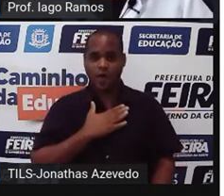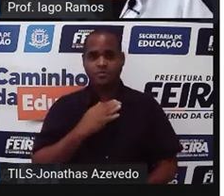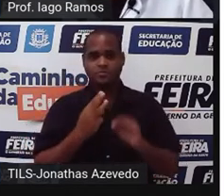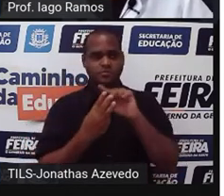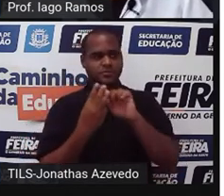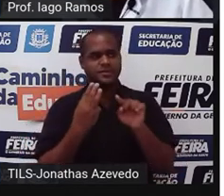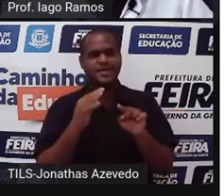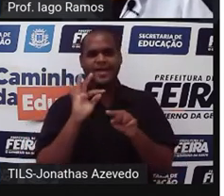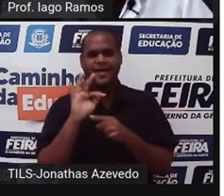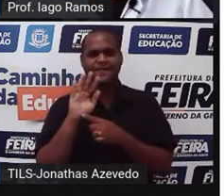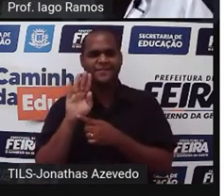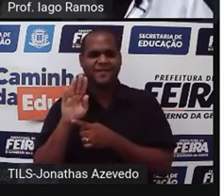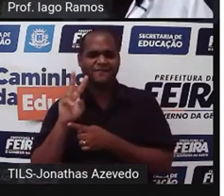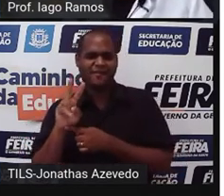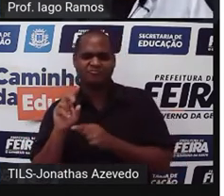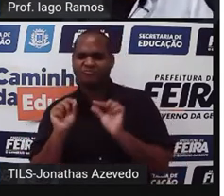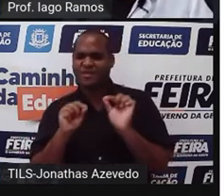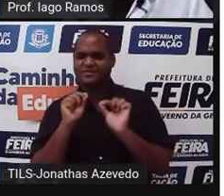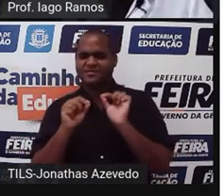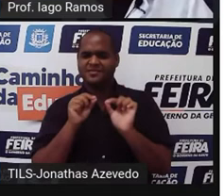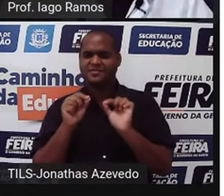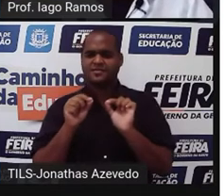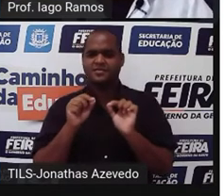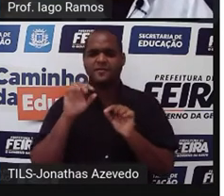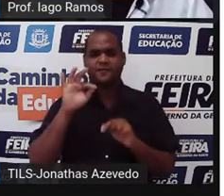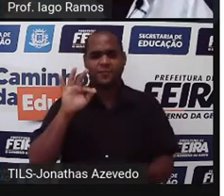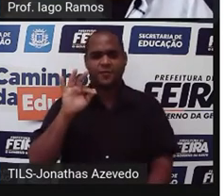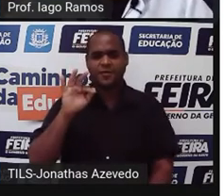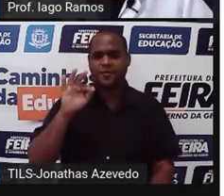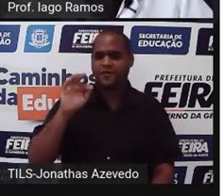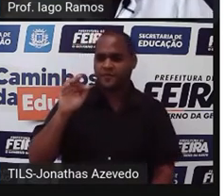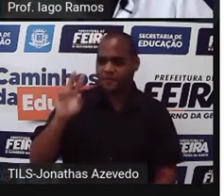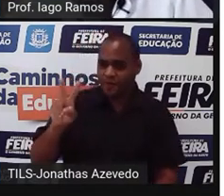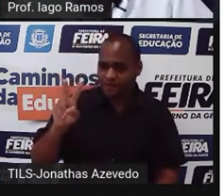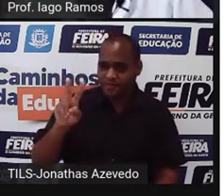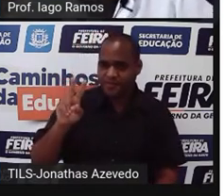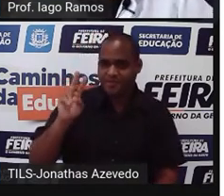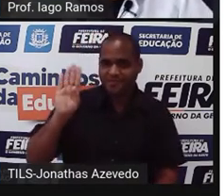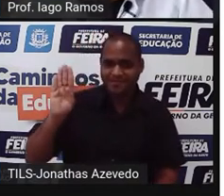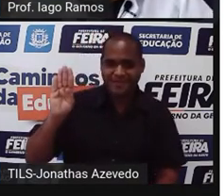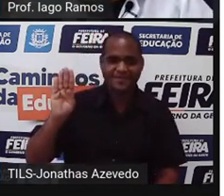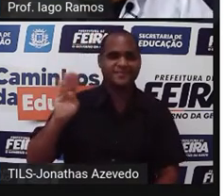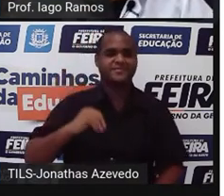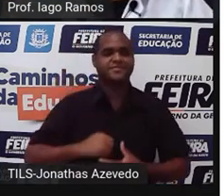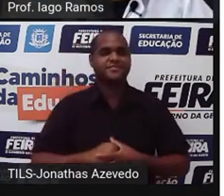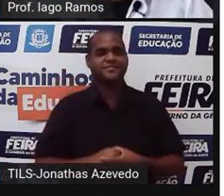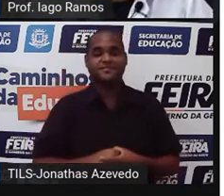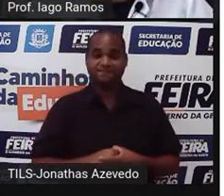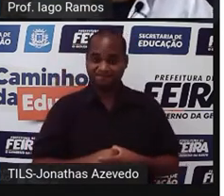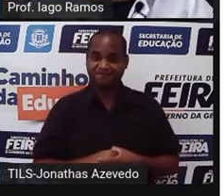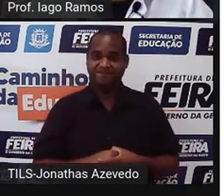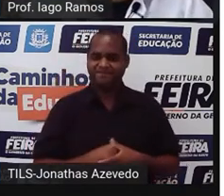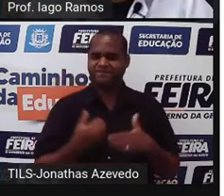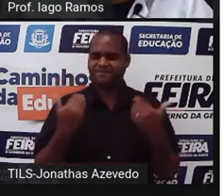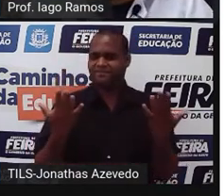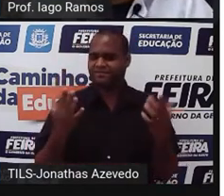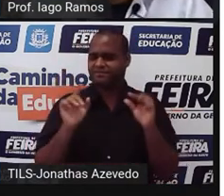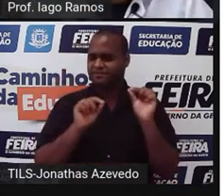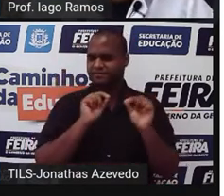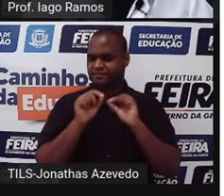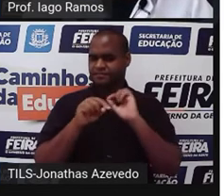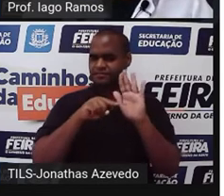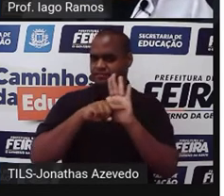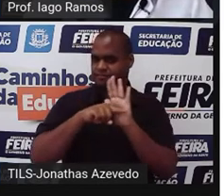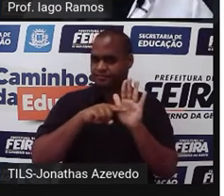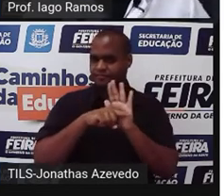tinha um FVB lá, não foi? Futebol, futebol, vôlei e basquete. Tá bom? Então, a situação é essa, uma pesquisa